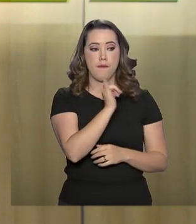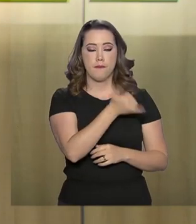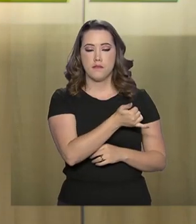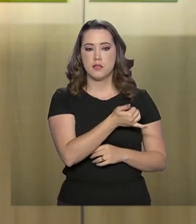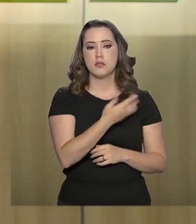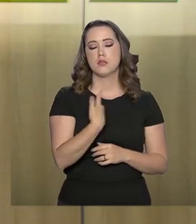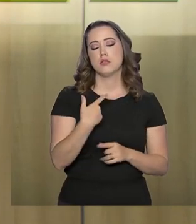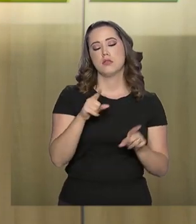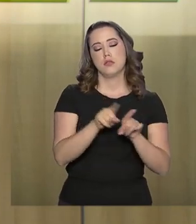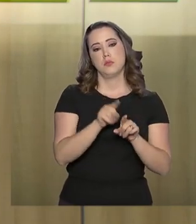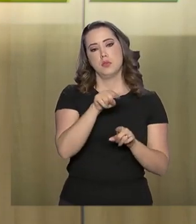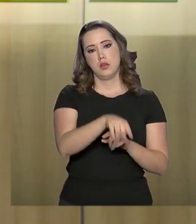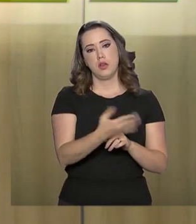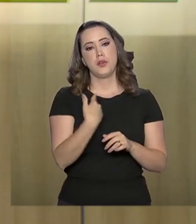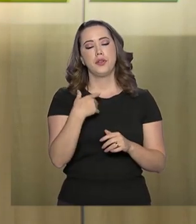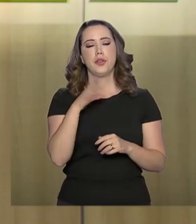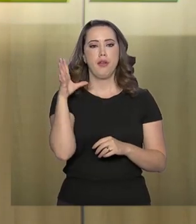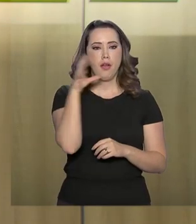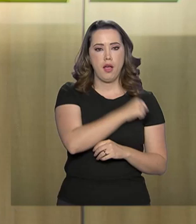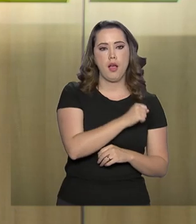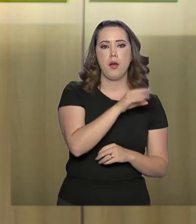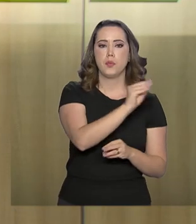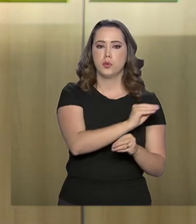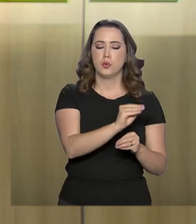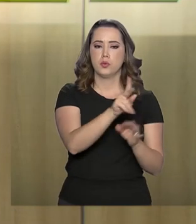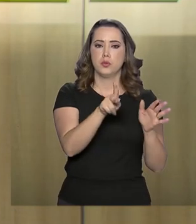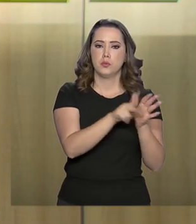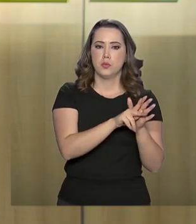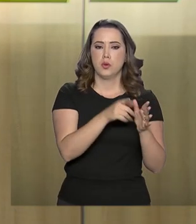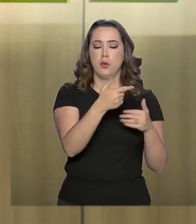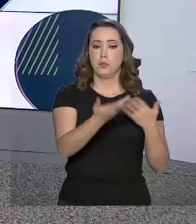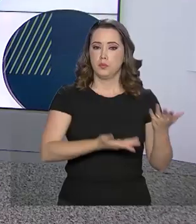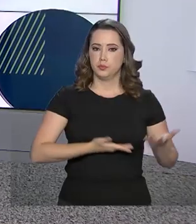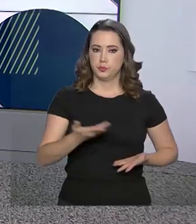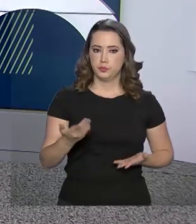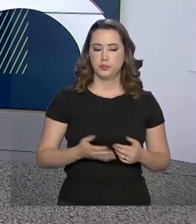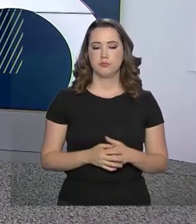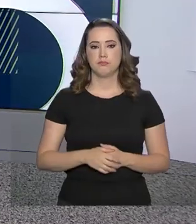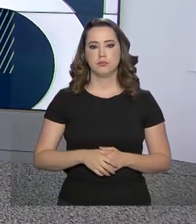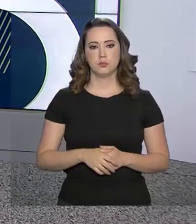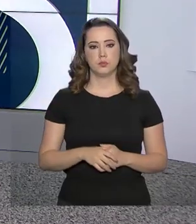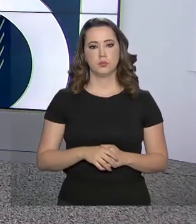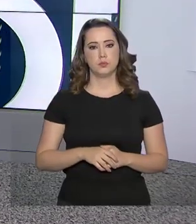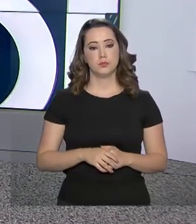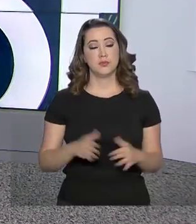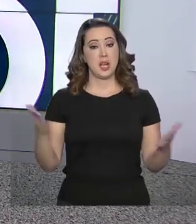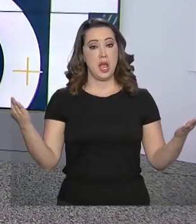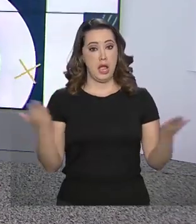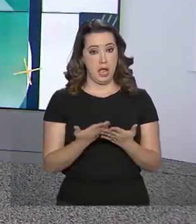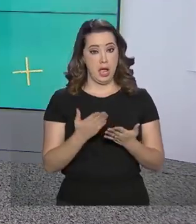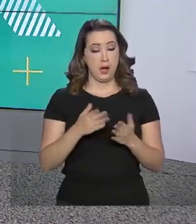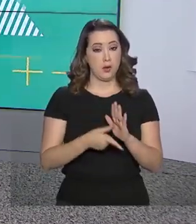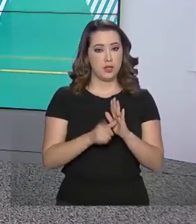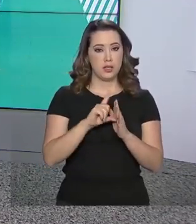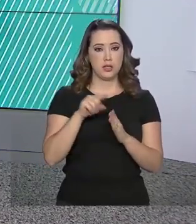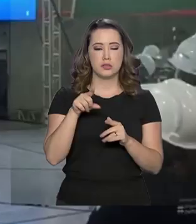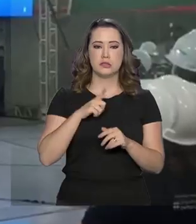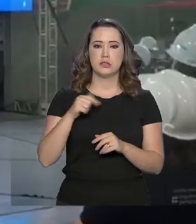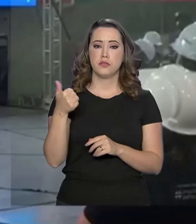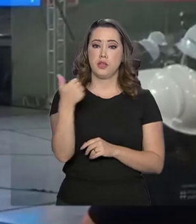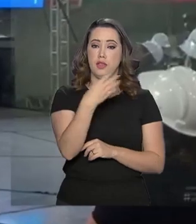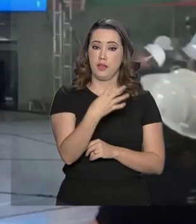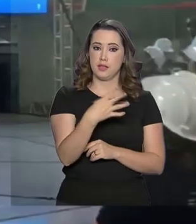automáticos para que procedam à manutenção das suas faixas de servidão. Foi acionada agora há pouco a